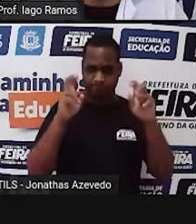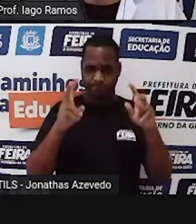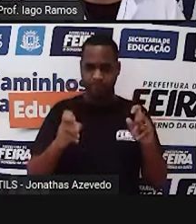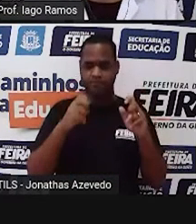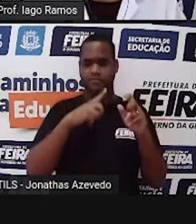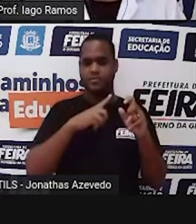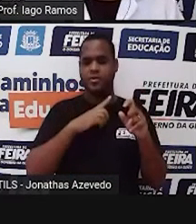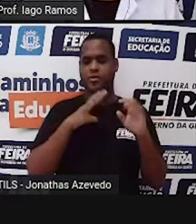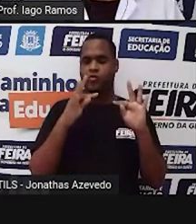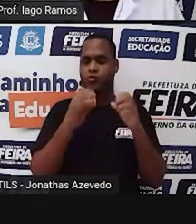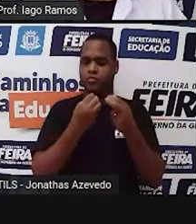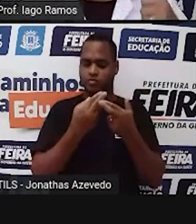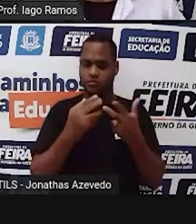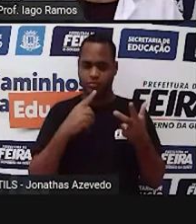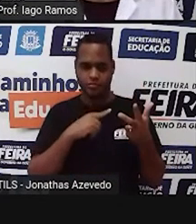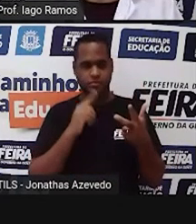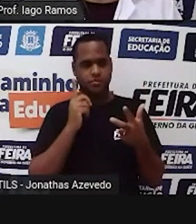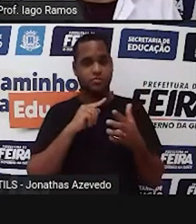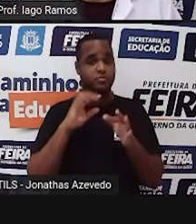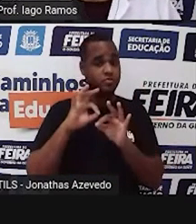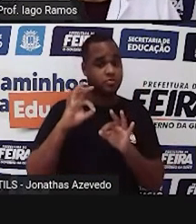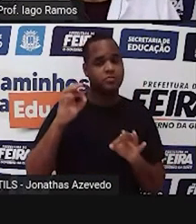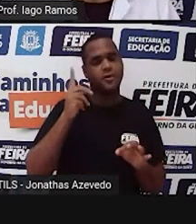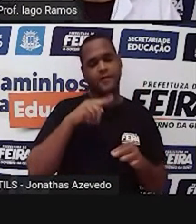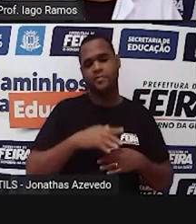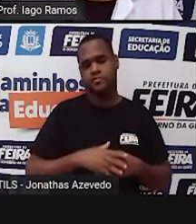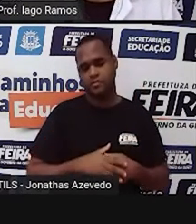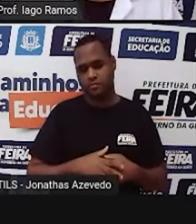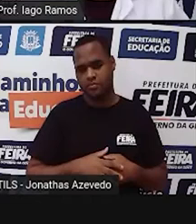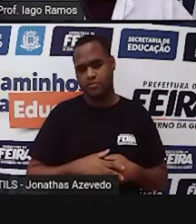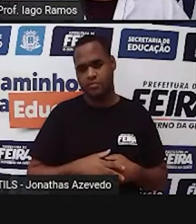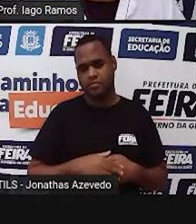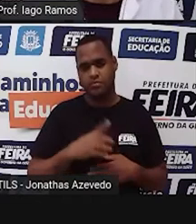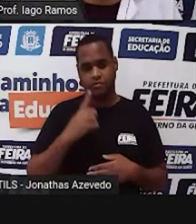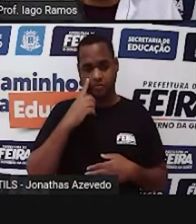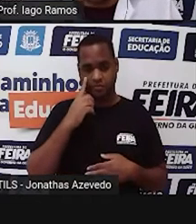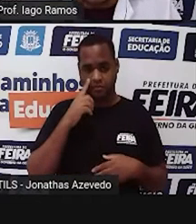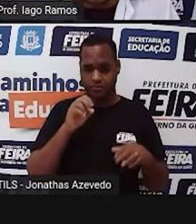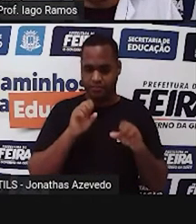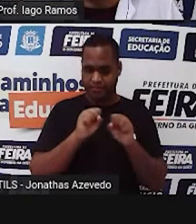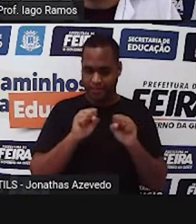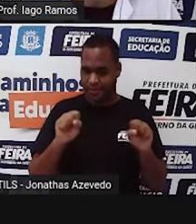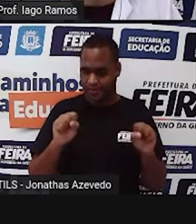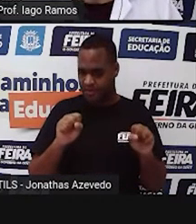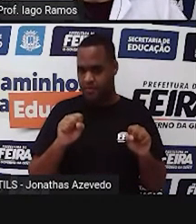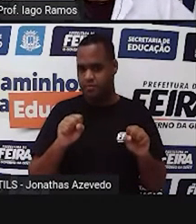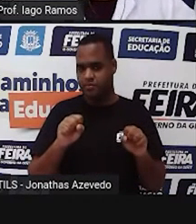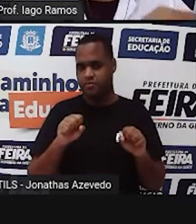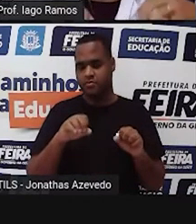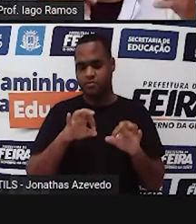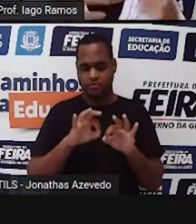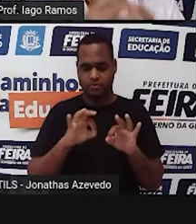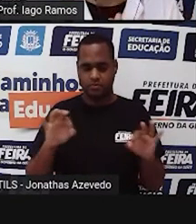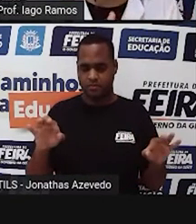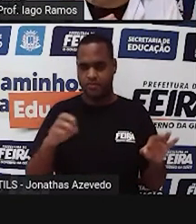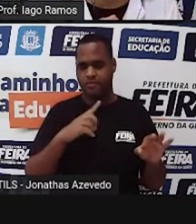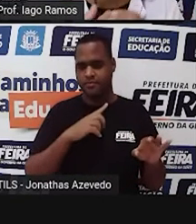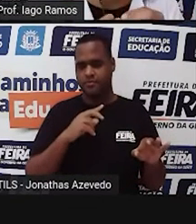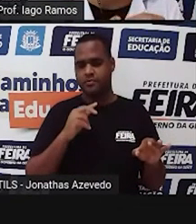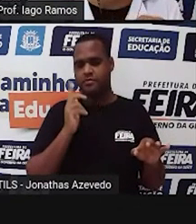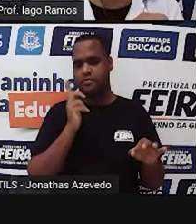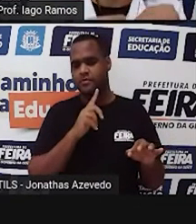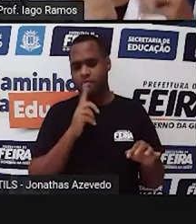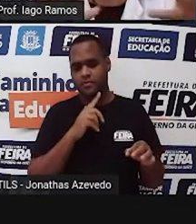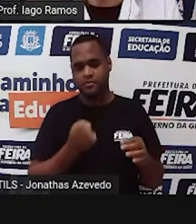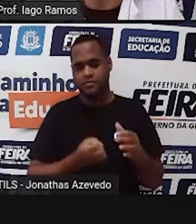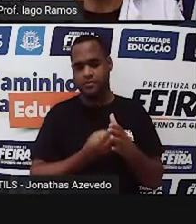Tudo a nossa volta a ter medida, a gente viu isso. A gente viu o que são sistemas de medidas. A gente viu como é que surgiu